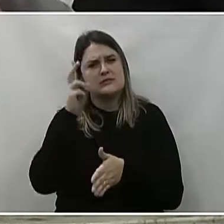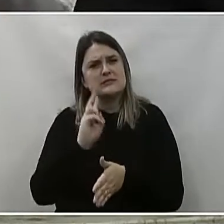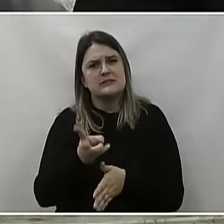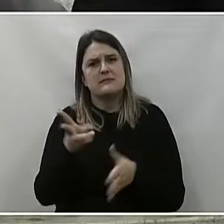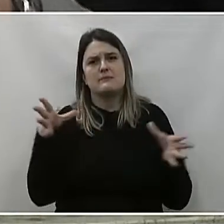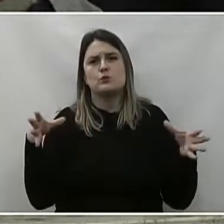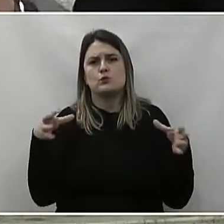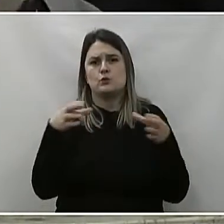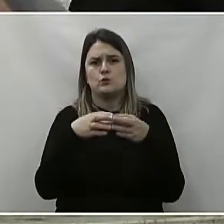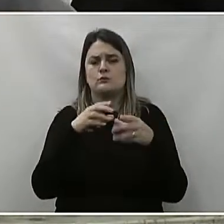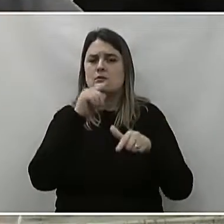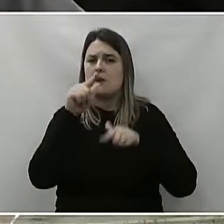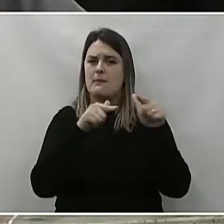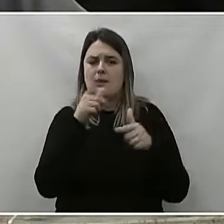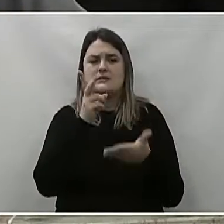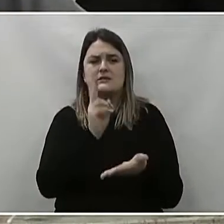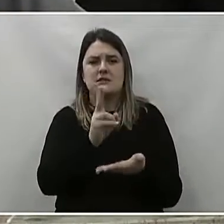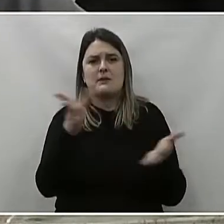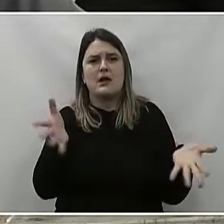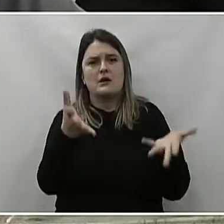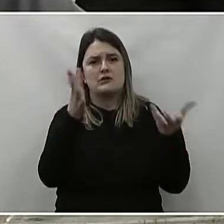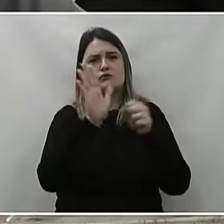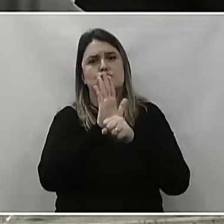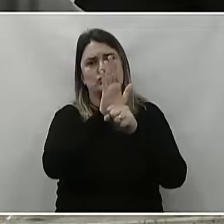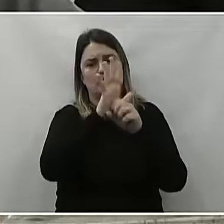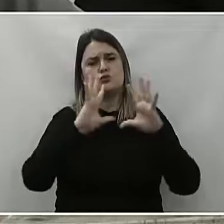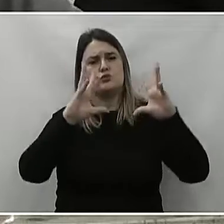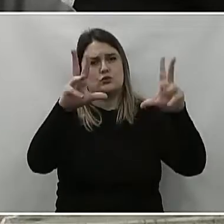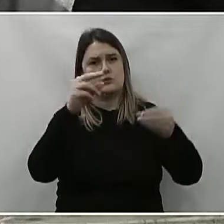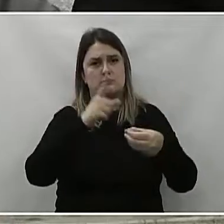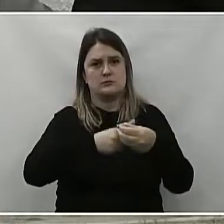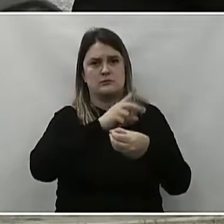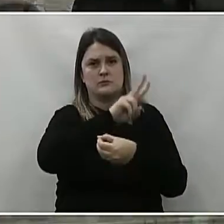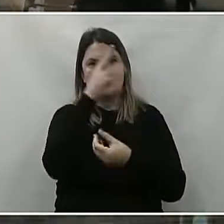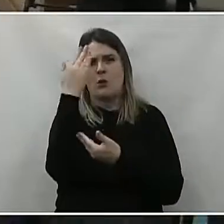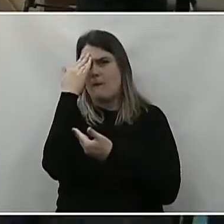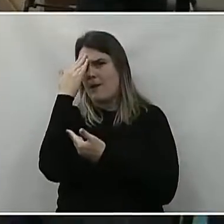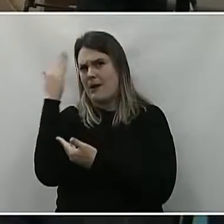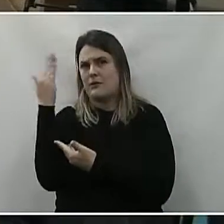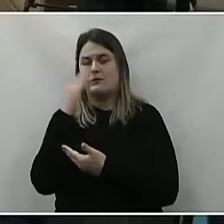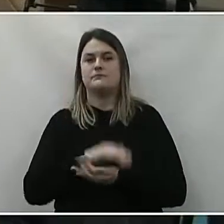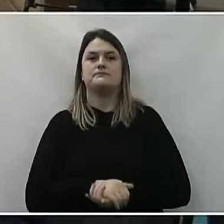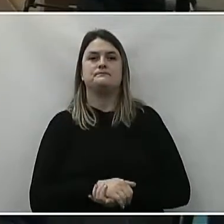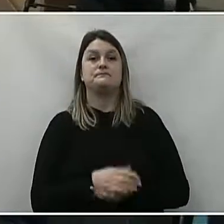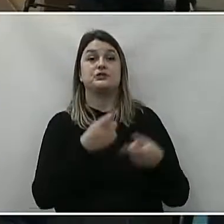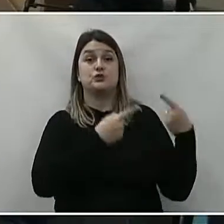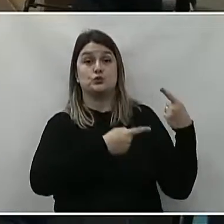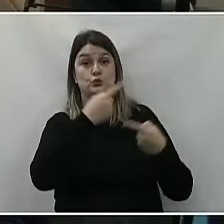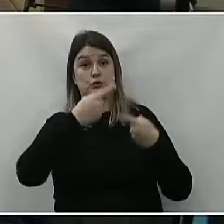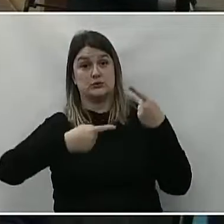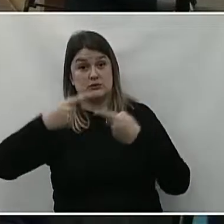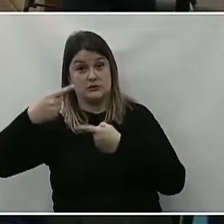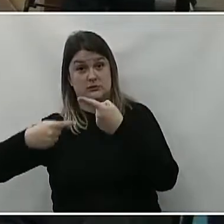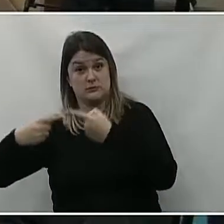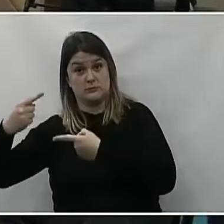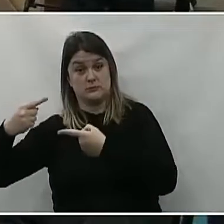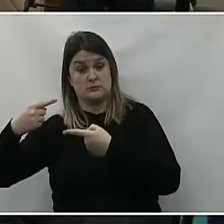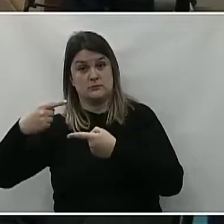na coletividade e trabalhar sempre em prol dos munícipes de União da Vitória. Muito obrigado. Em discussão,